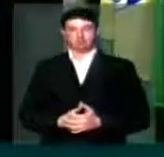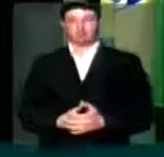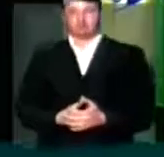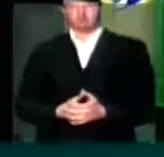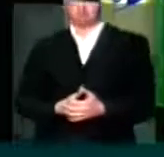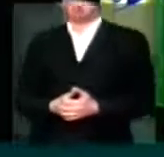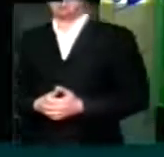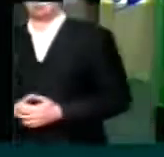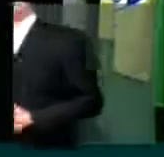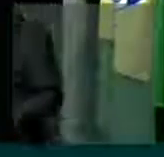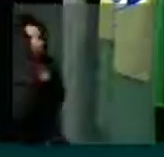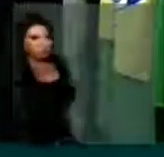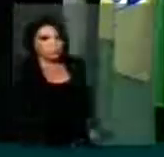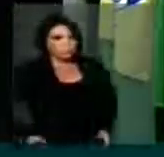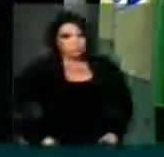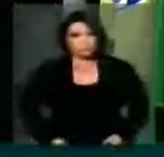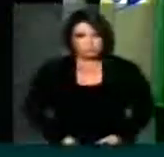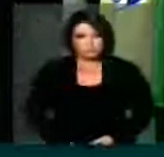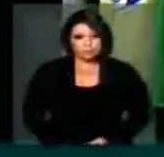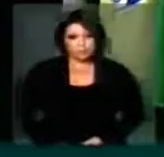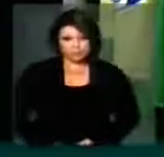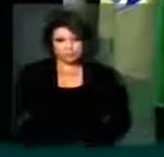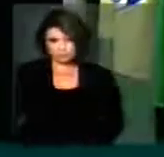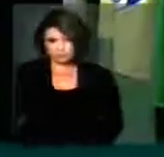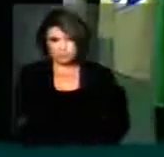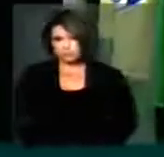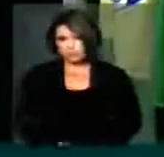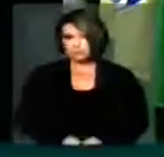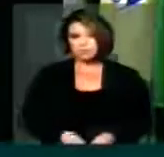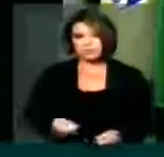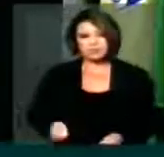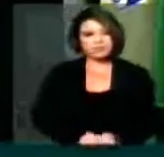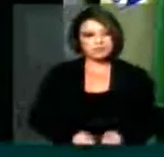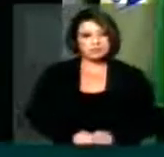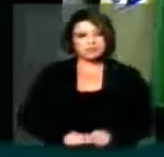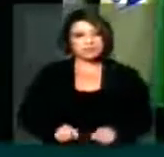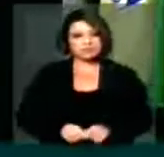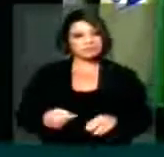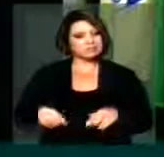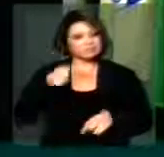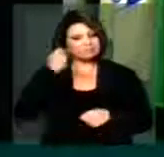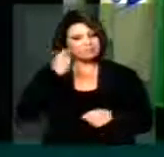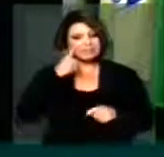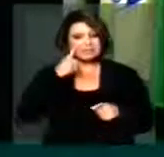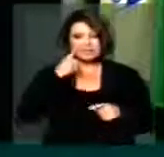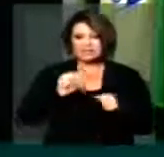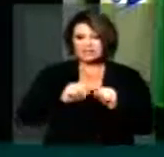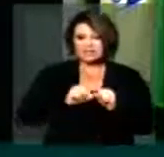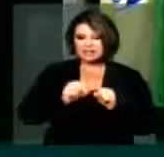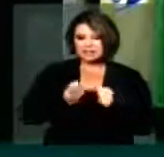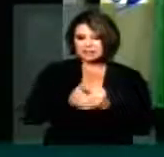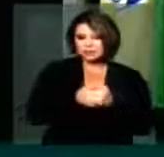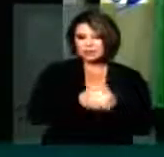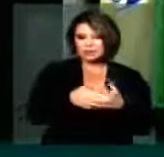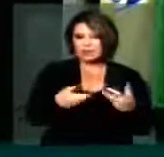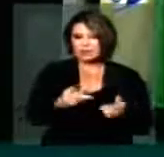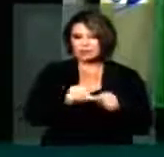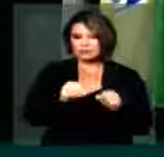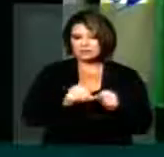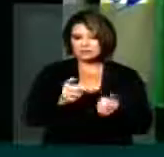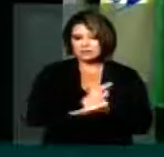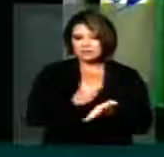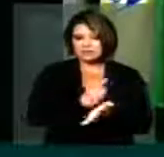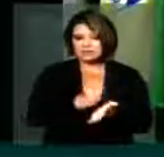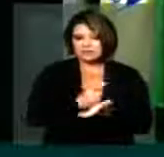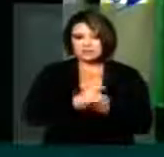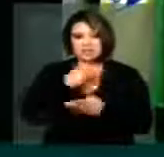tentativa sórdida e marqueteira de tentar nivelar malfeitos, de misturar fatos